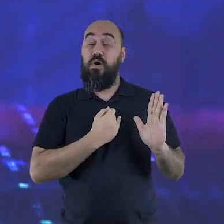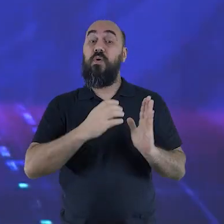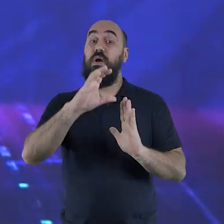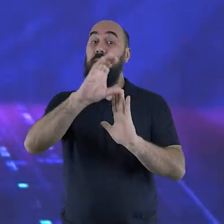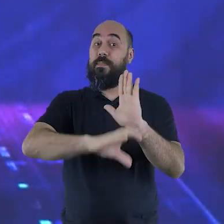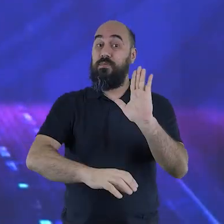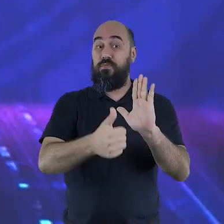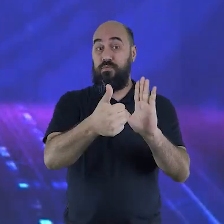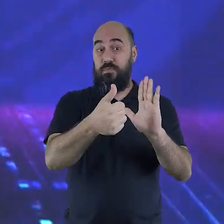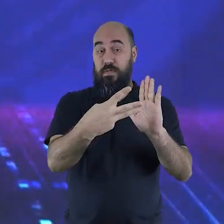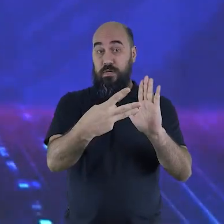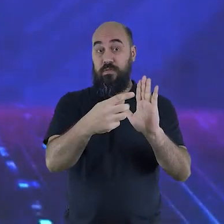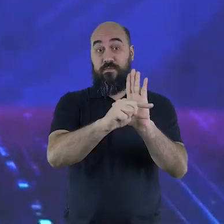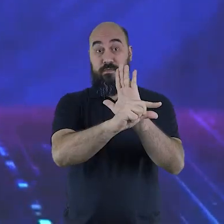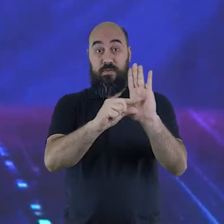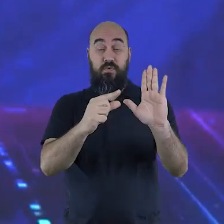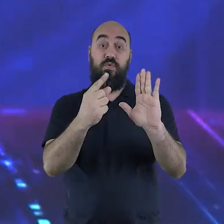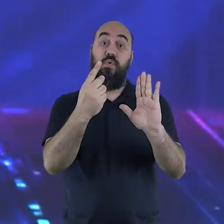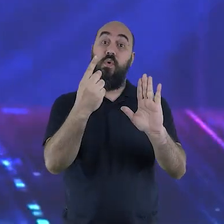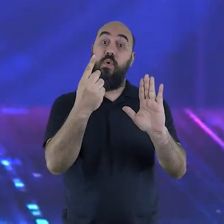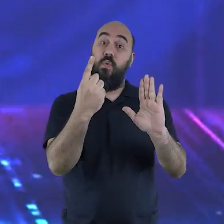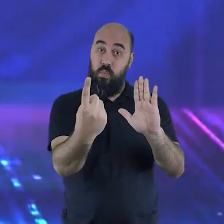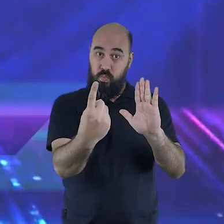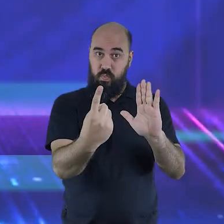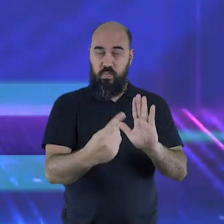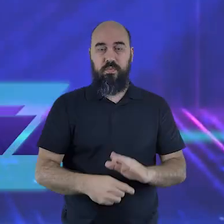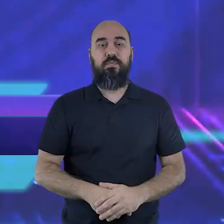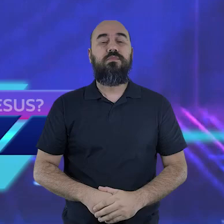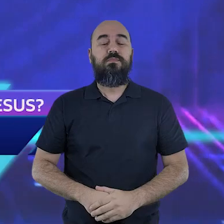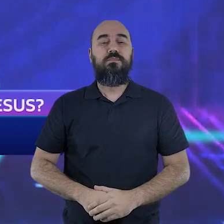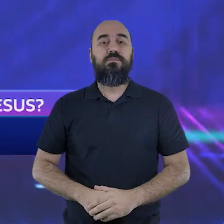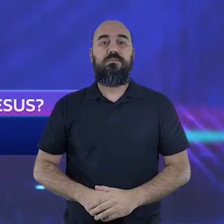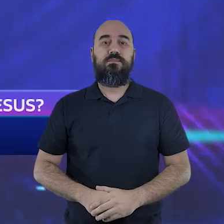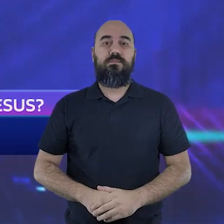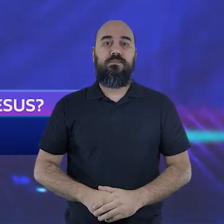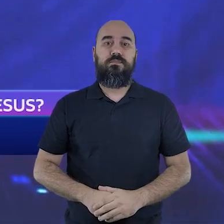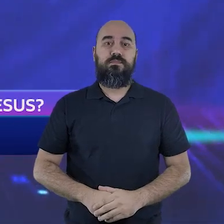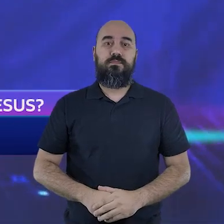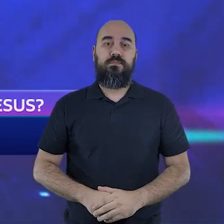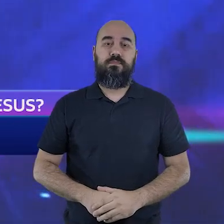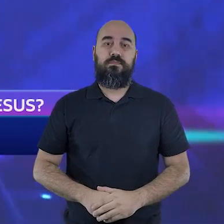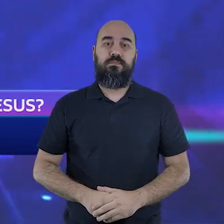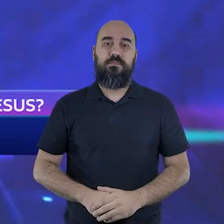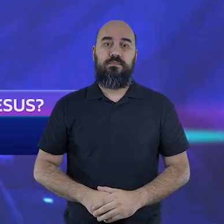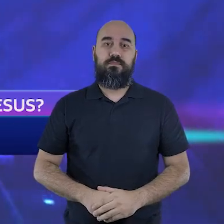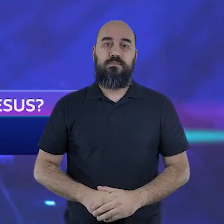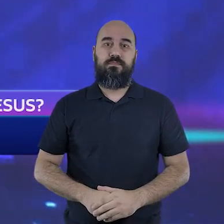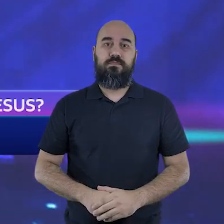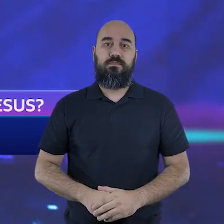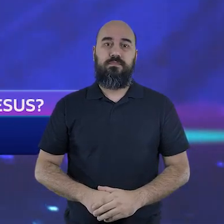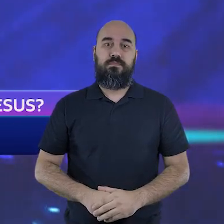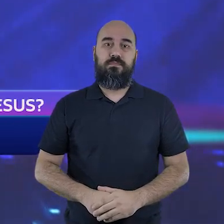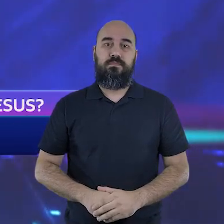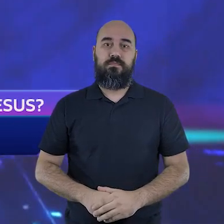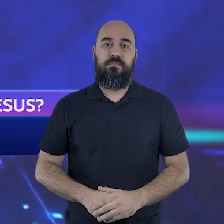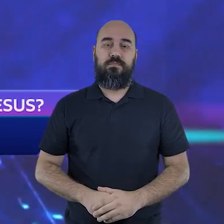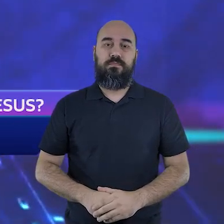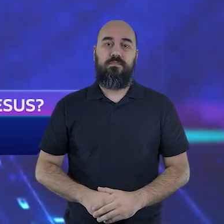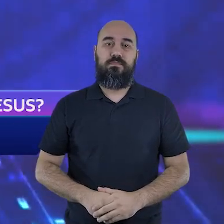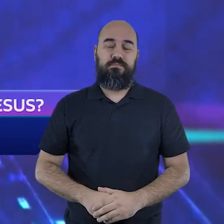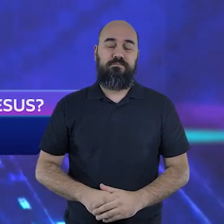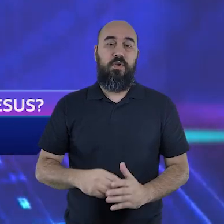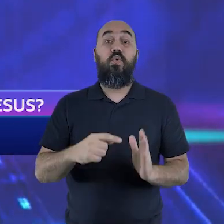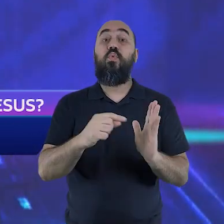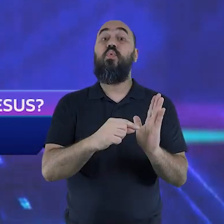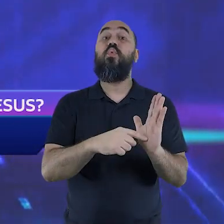13, versículo 1. Vamos a João, capítulo 13, e o verso 1. Veja o que diz a Bíblia, a palavra